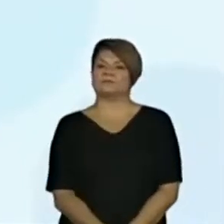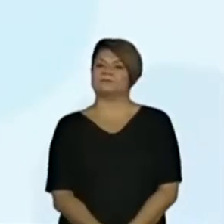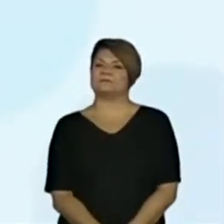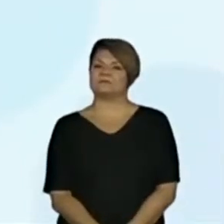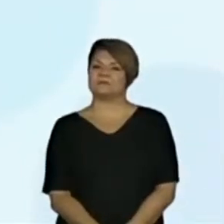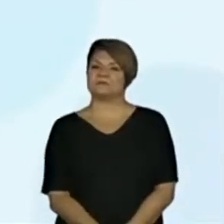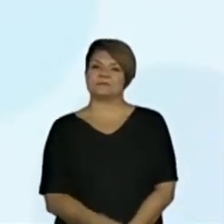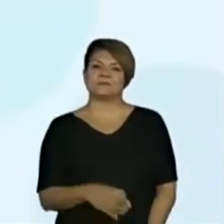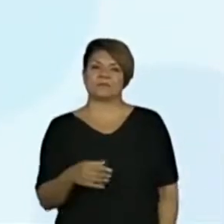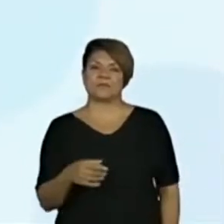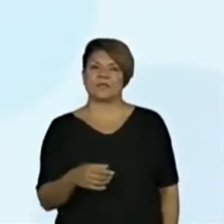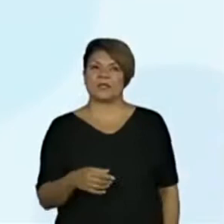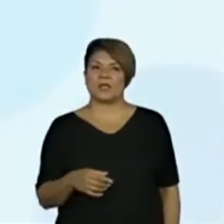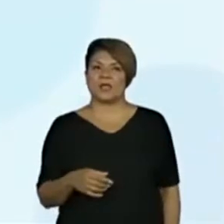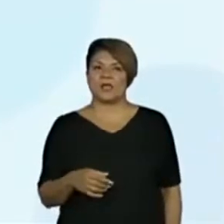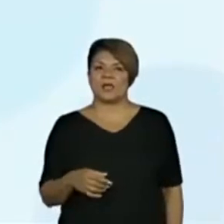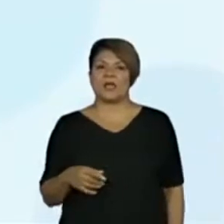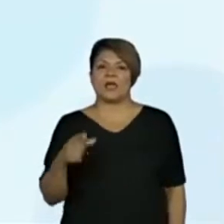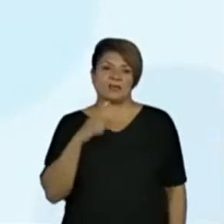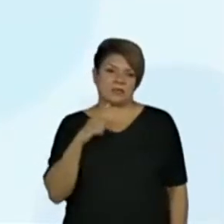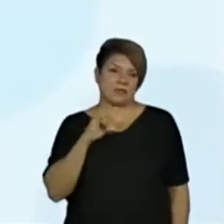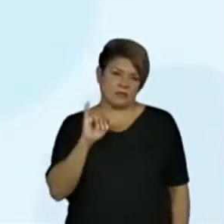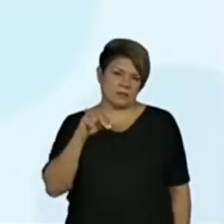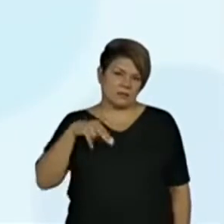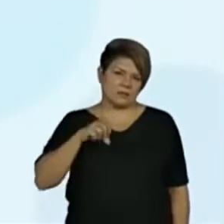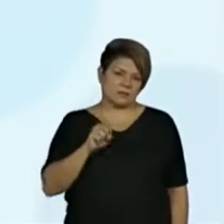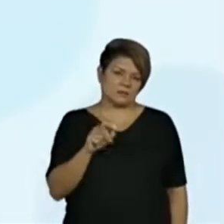A Maria Valentina falou que é o inspetor?